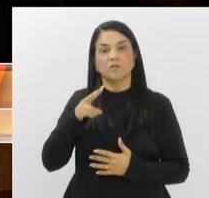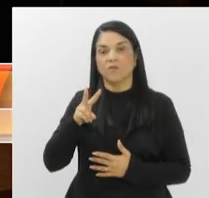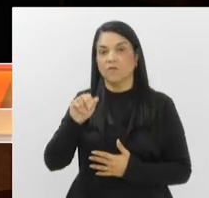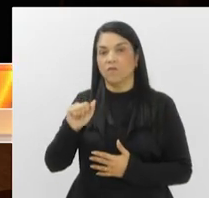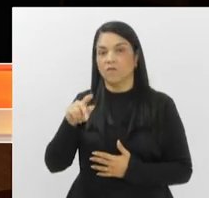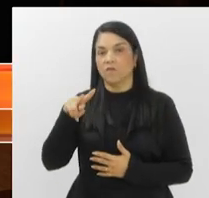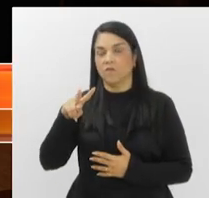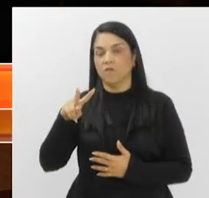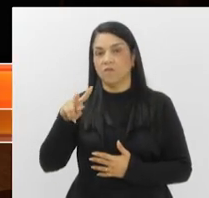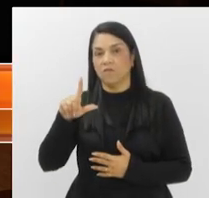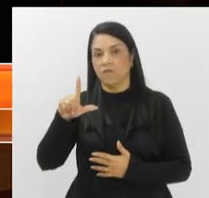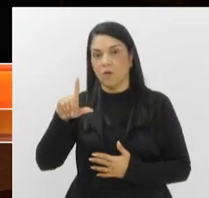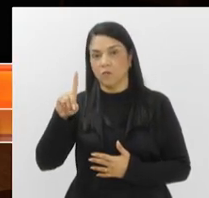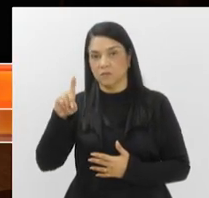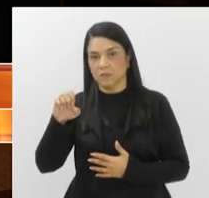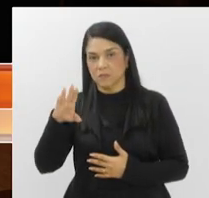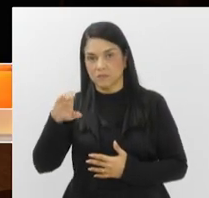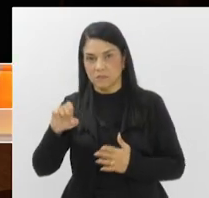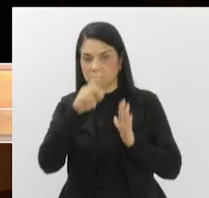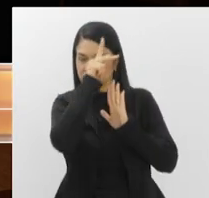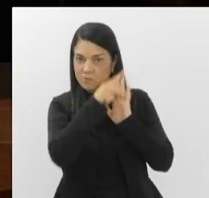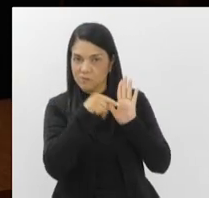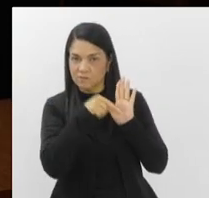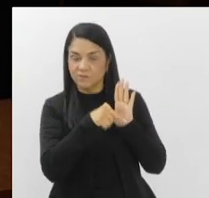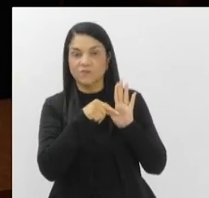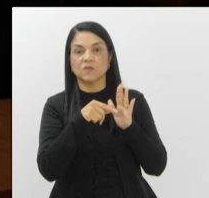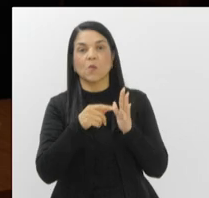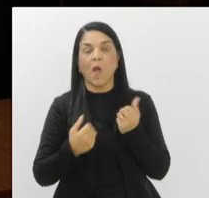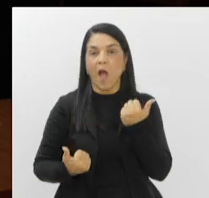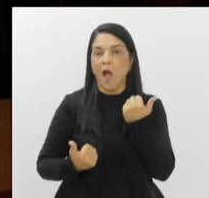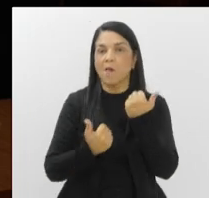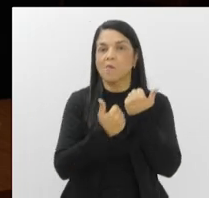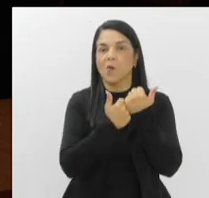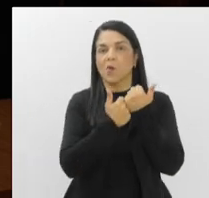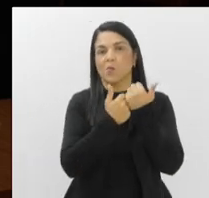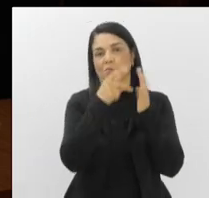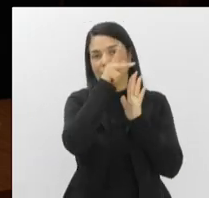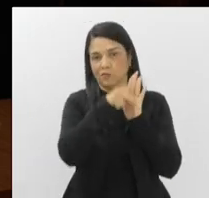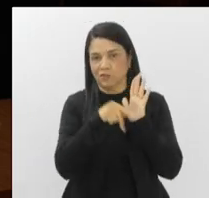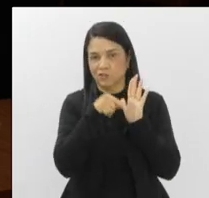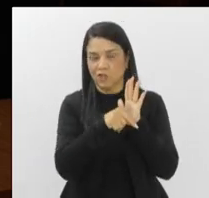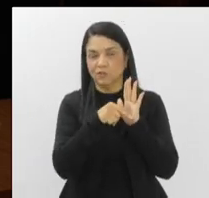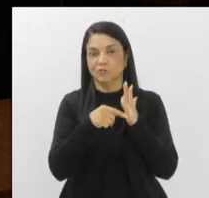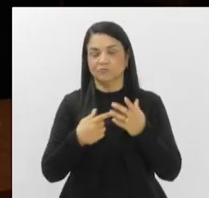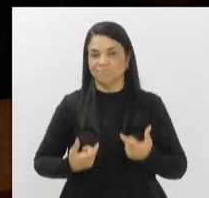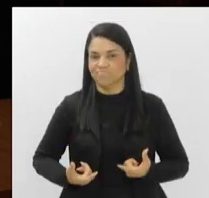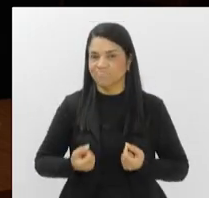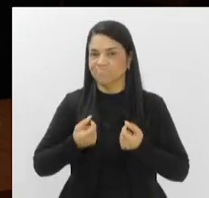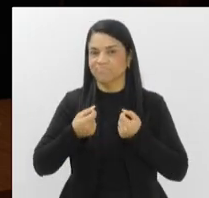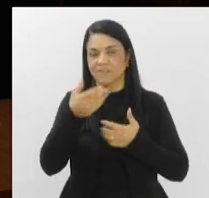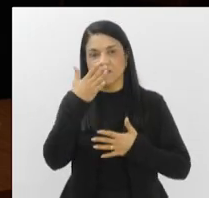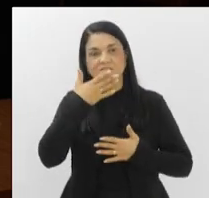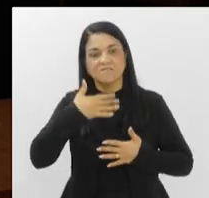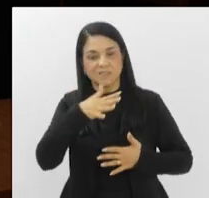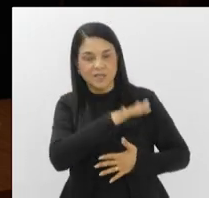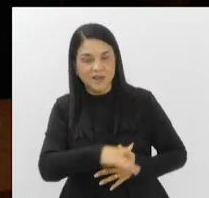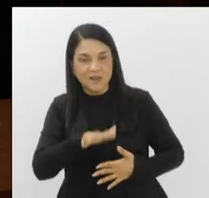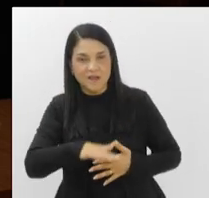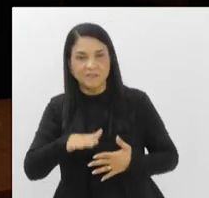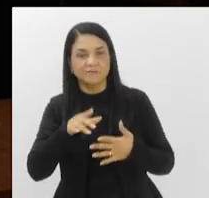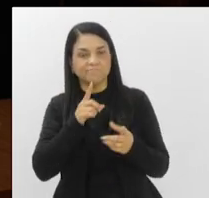cria no Estado um programa de apoio à Oncologia Infanto-Juvenil. O objetivo é divulgar informações que ajudem no tratamento, no